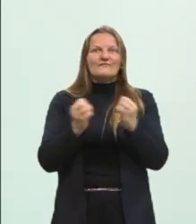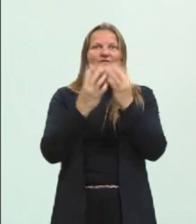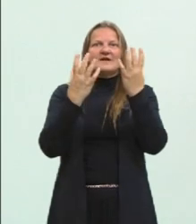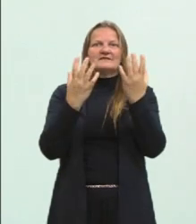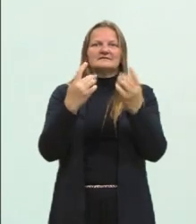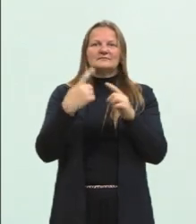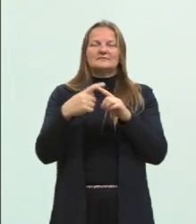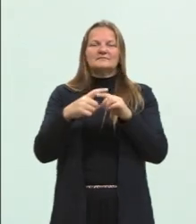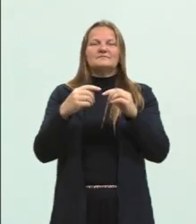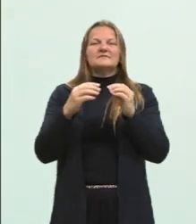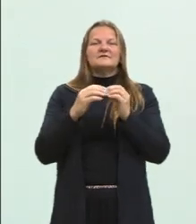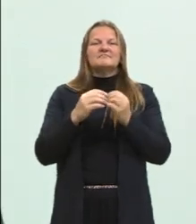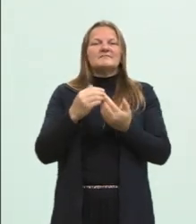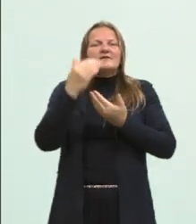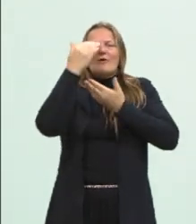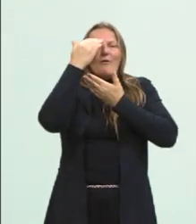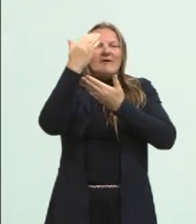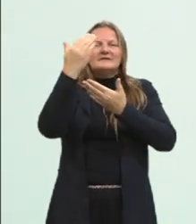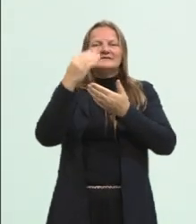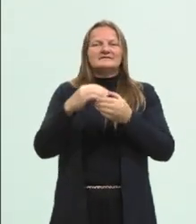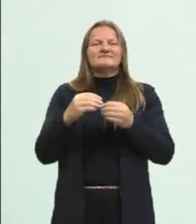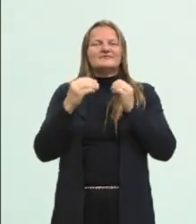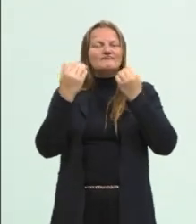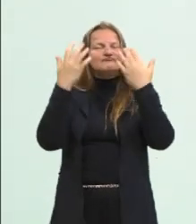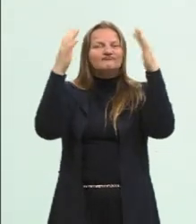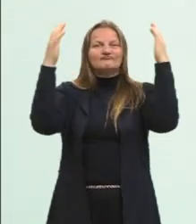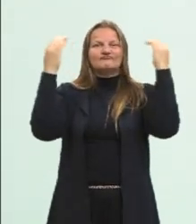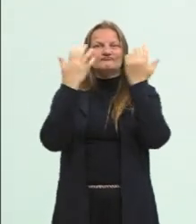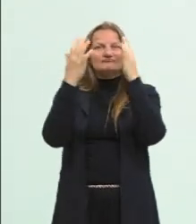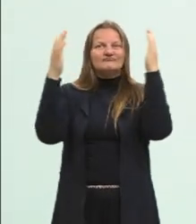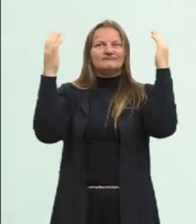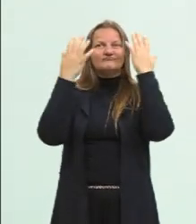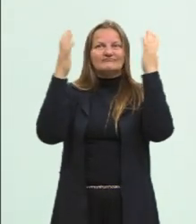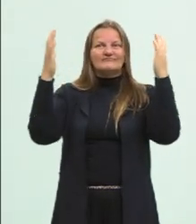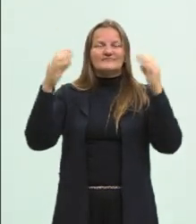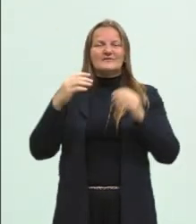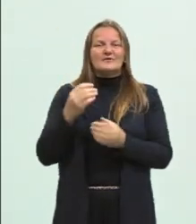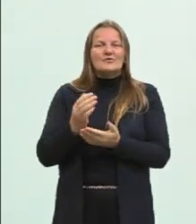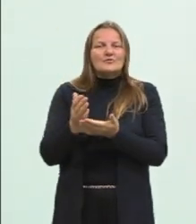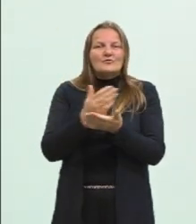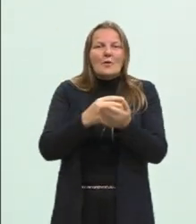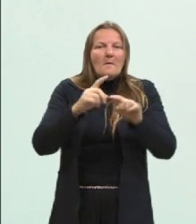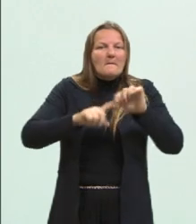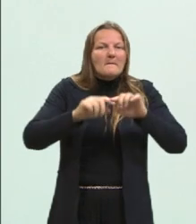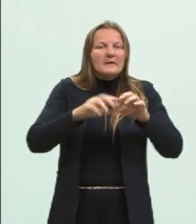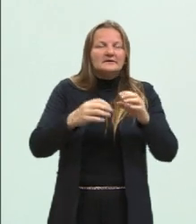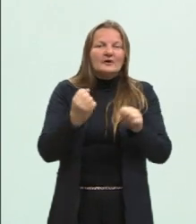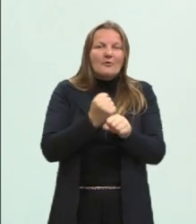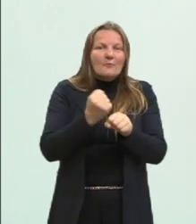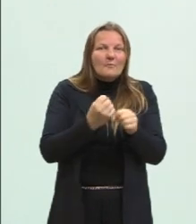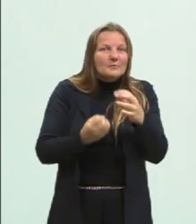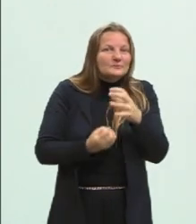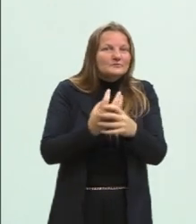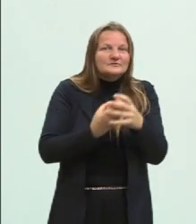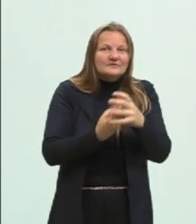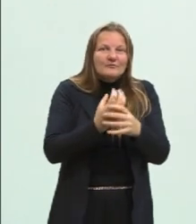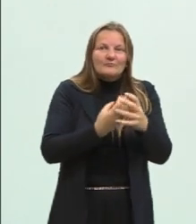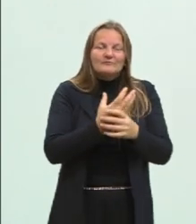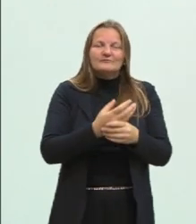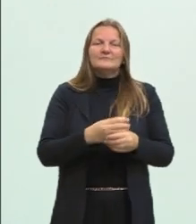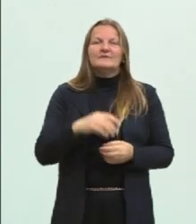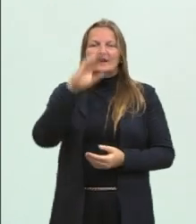Eles celebravam, eles comemoravam essa colheita, e ao mesmo tempo, eles